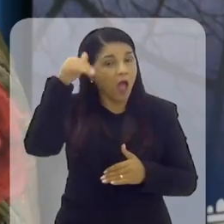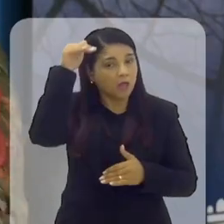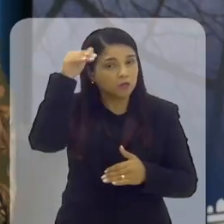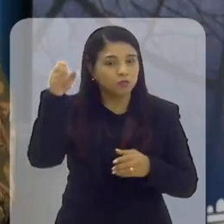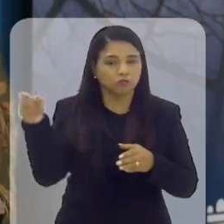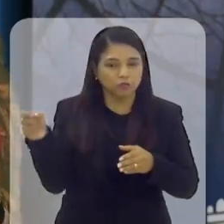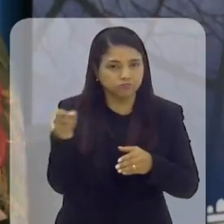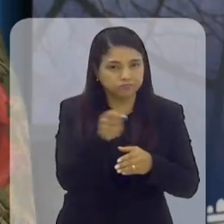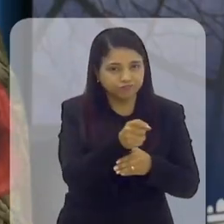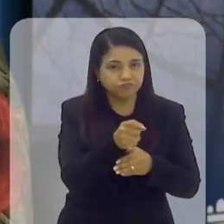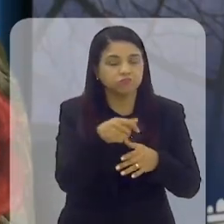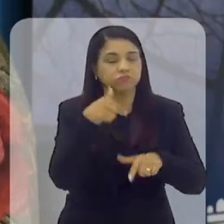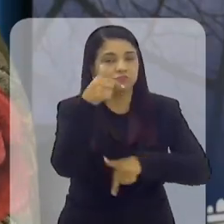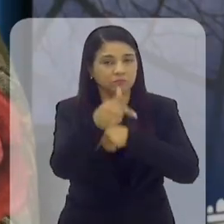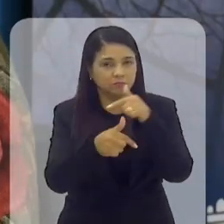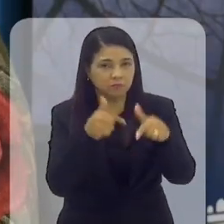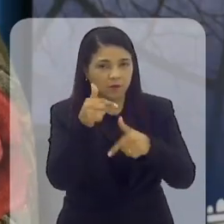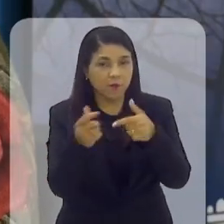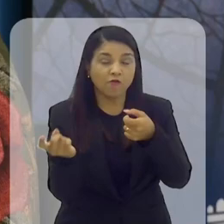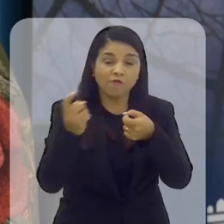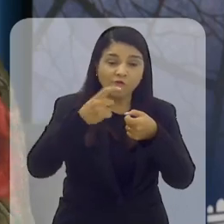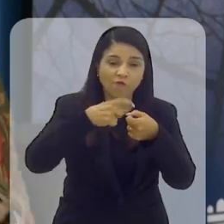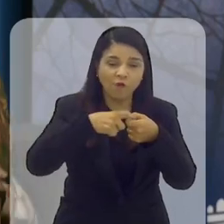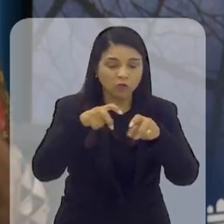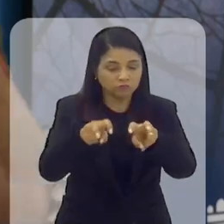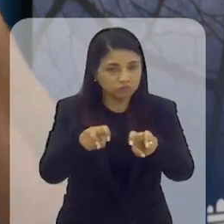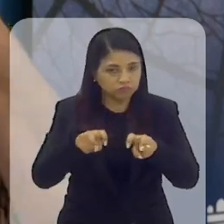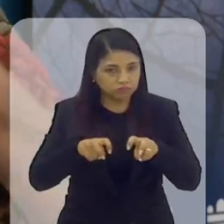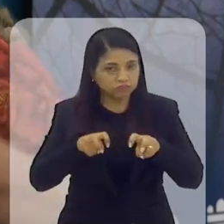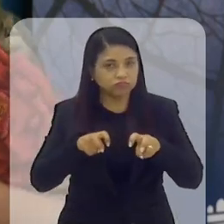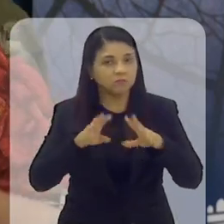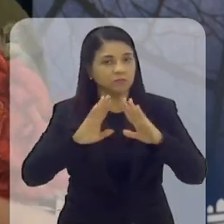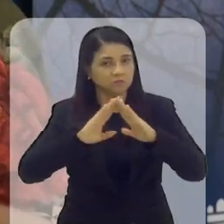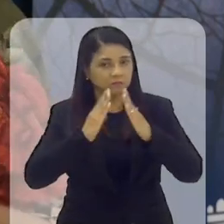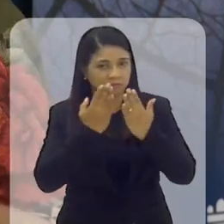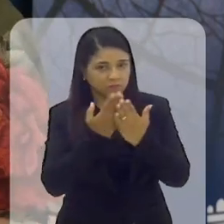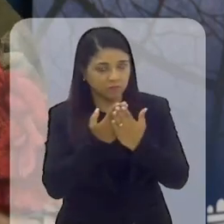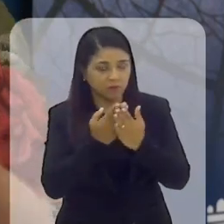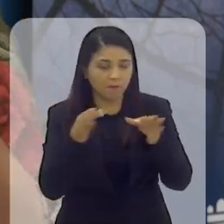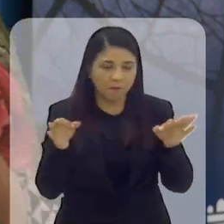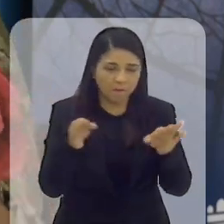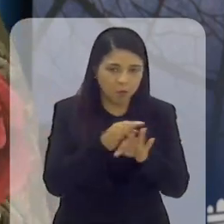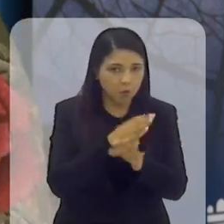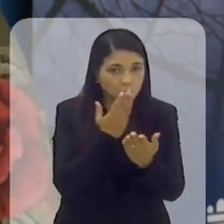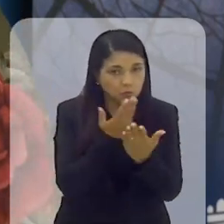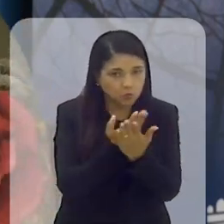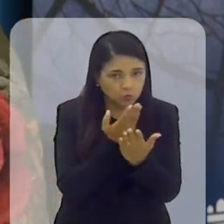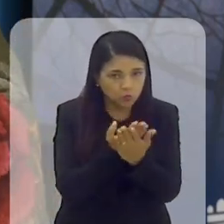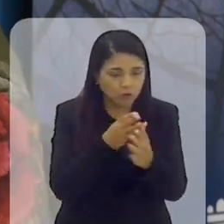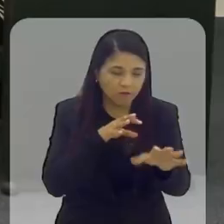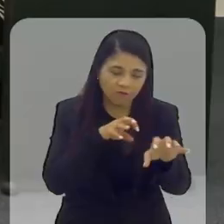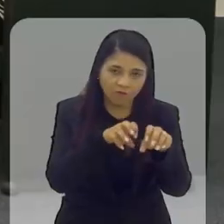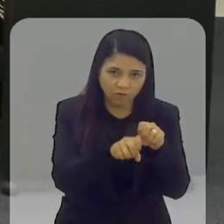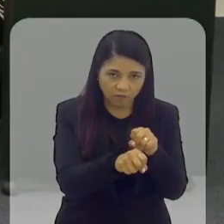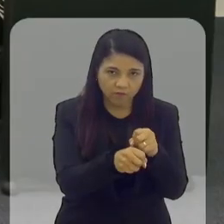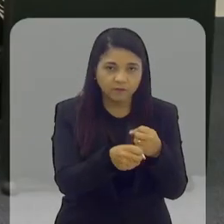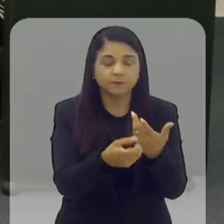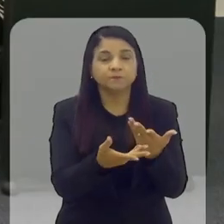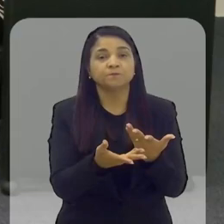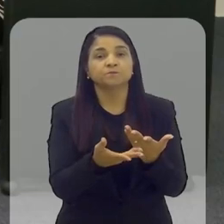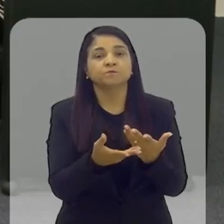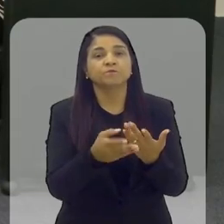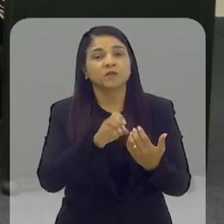adultos já inseridos no mercado de trabalho voltam para os bancos escolares para completar a sua